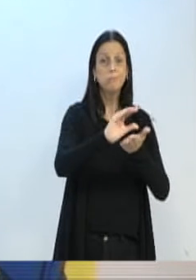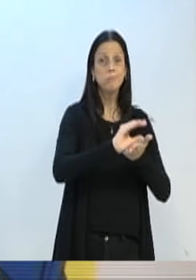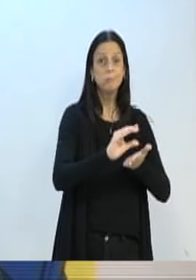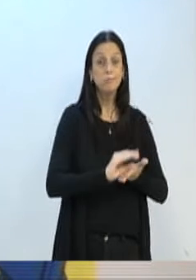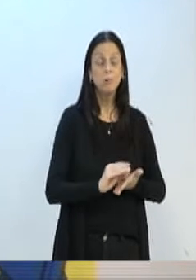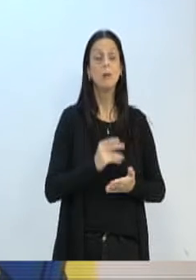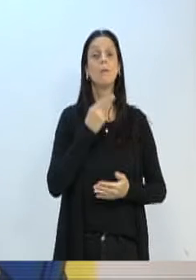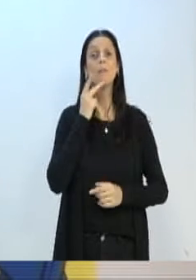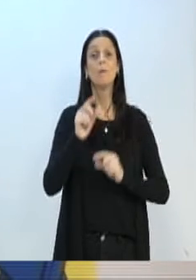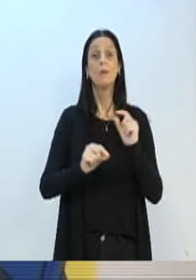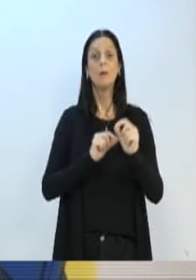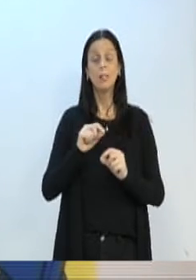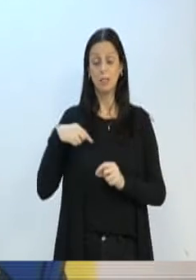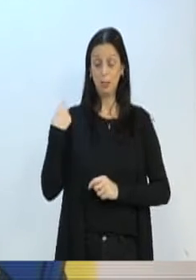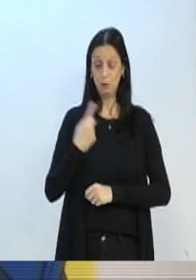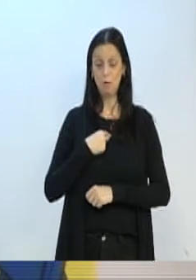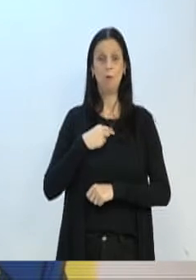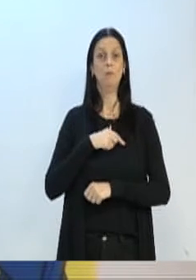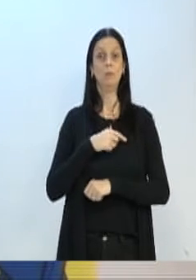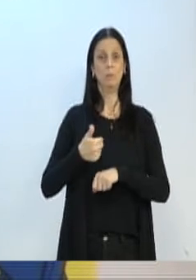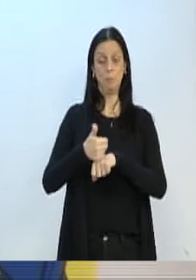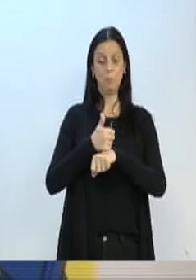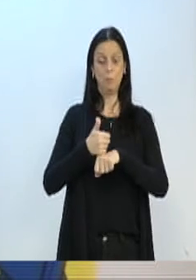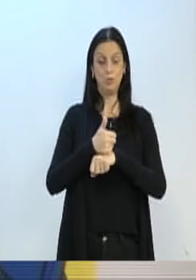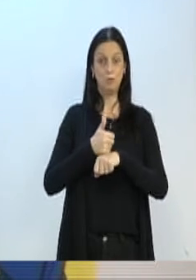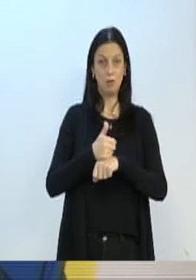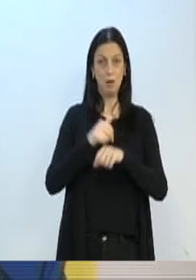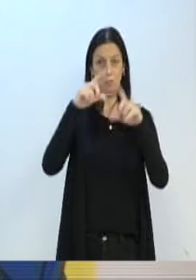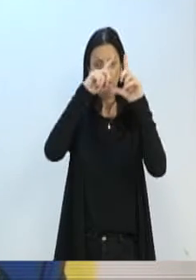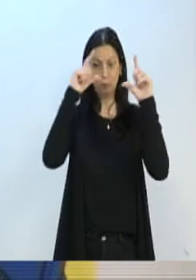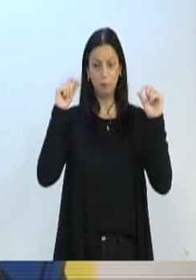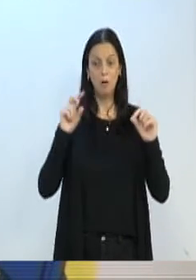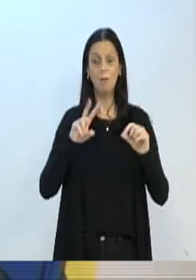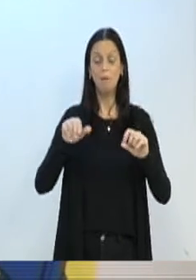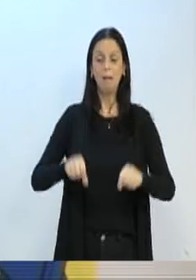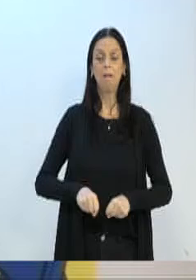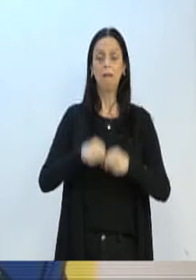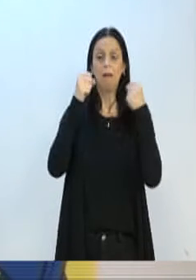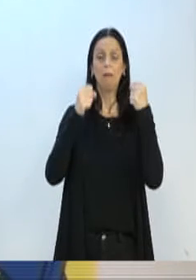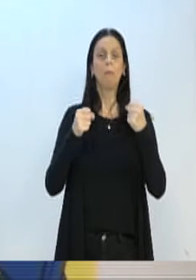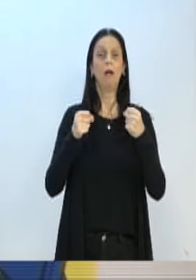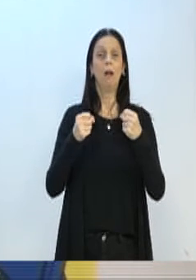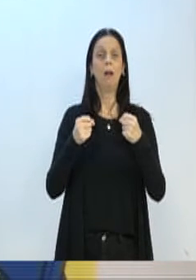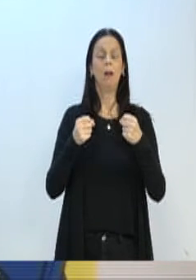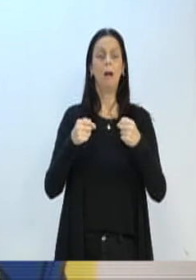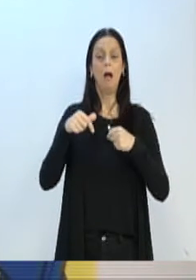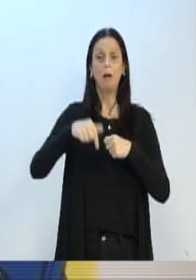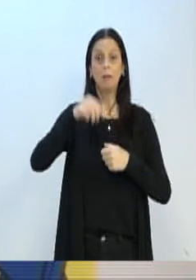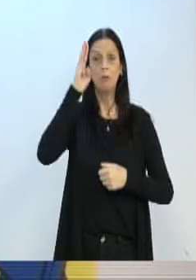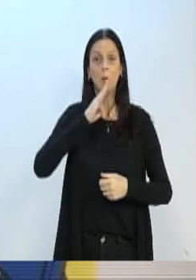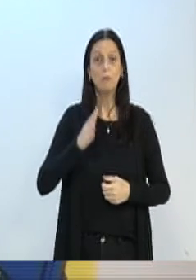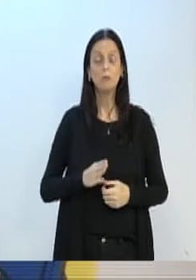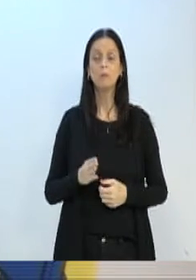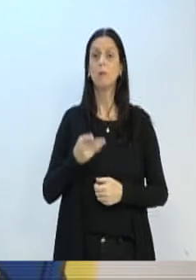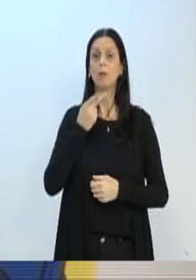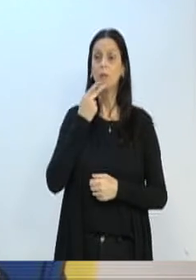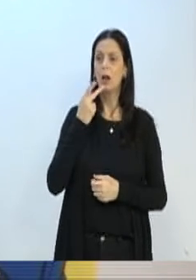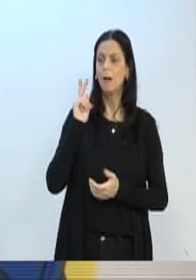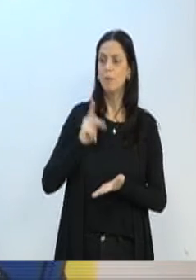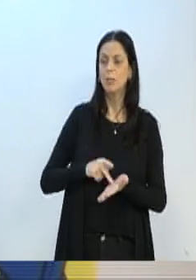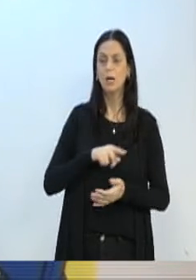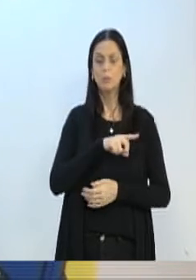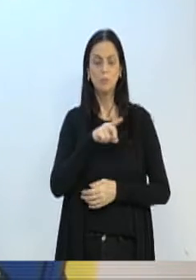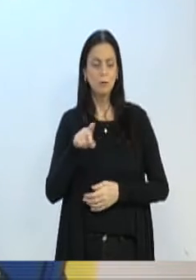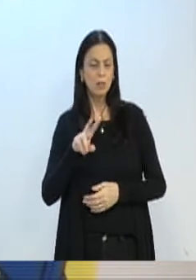profissão que vai quebrar o país, destruir a saúde, desempregar milhares de profissionais e outros absurdos que beram terrorismo. E a gente